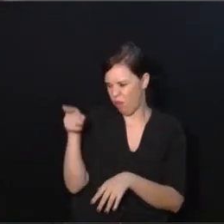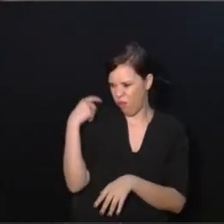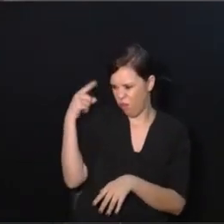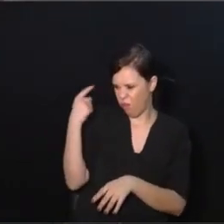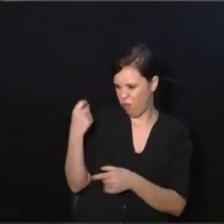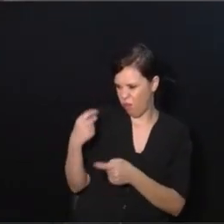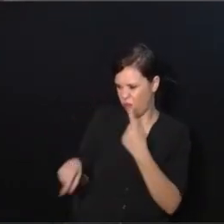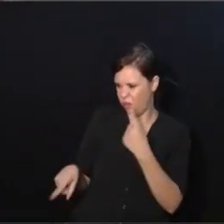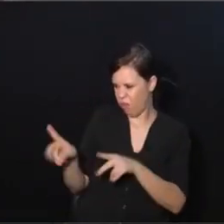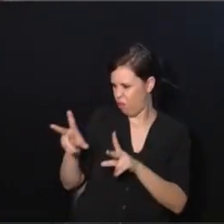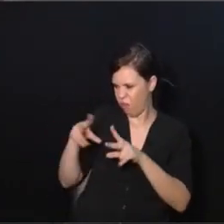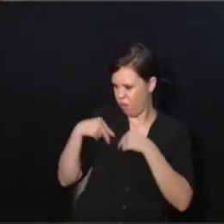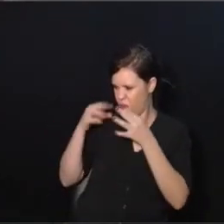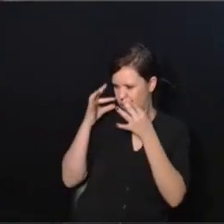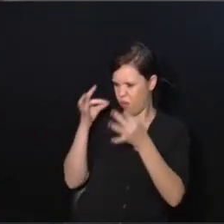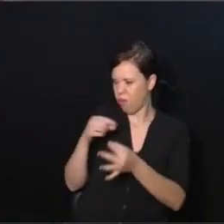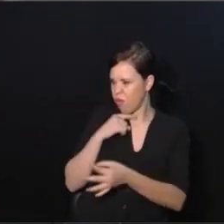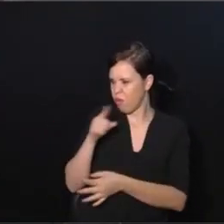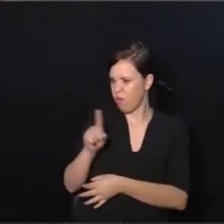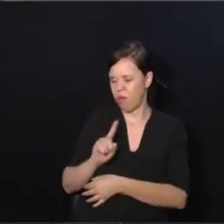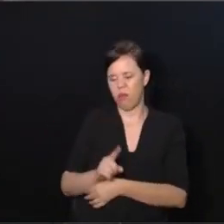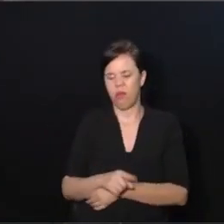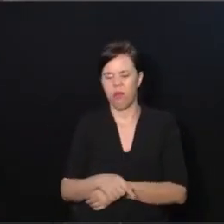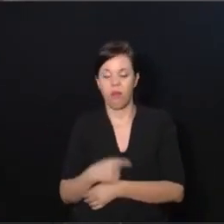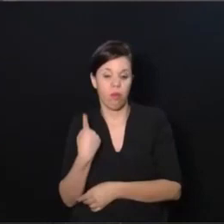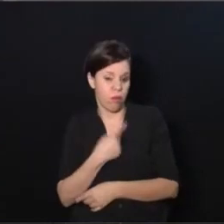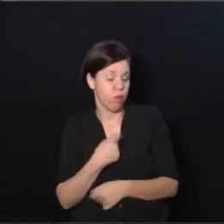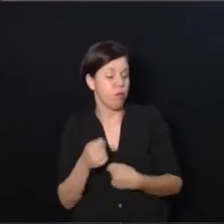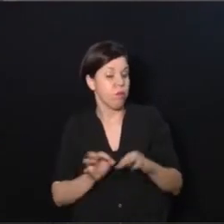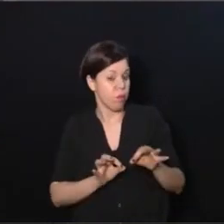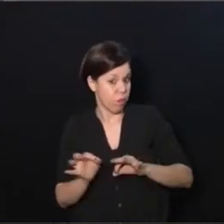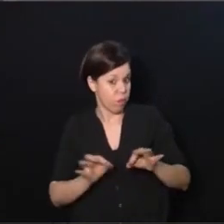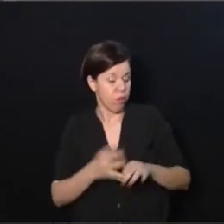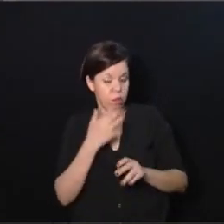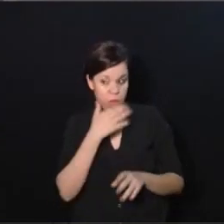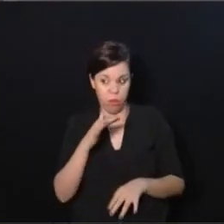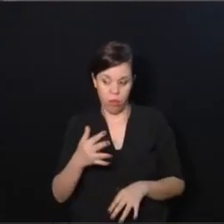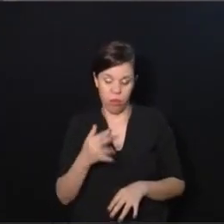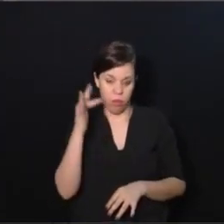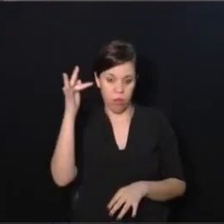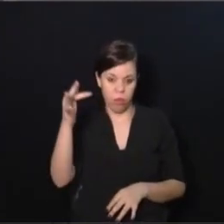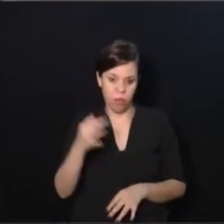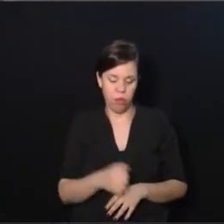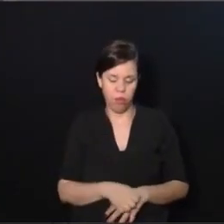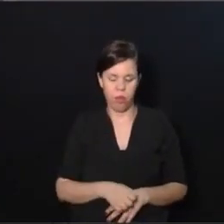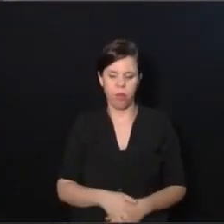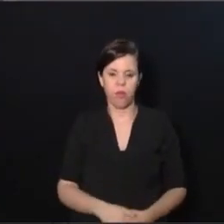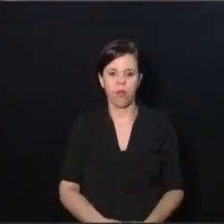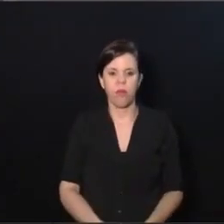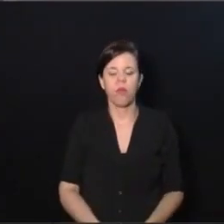não merece a atenção de ninguém. A gente precisa preparar as crianças para a vida. Próximo slide.